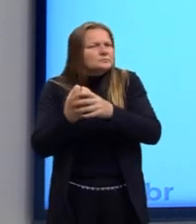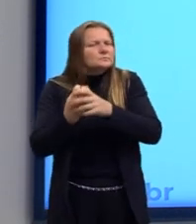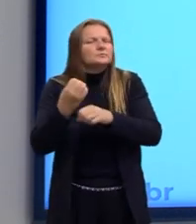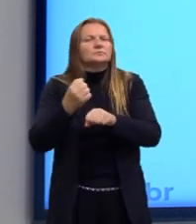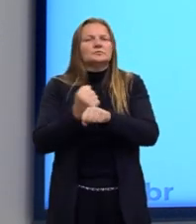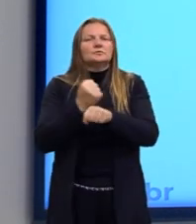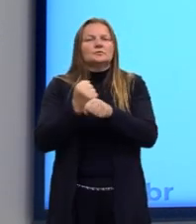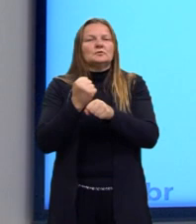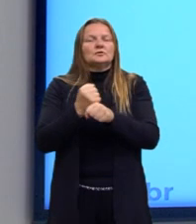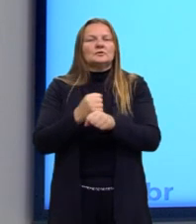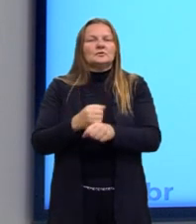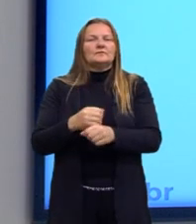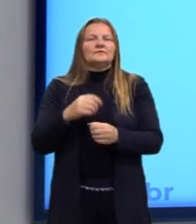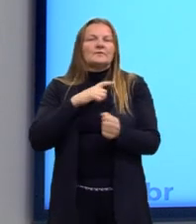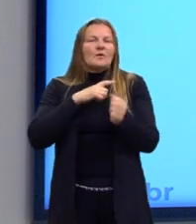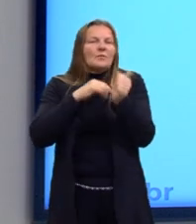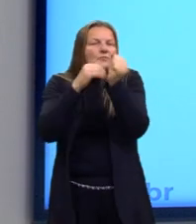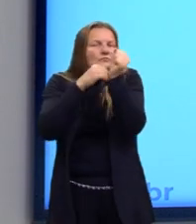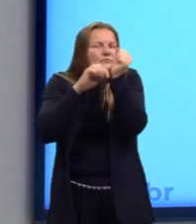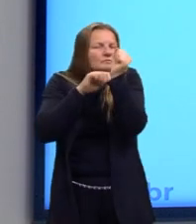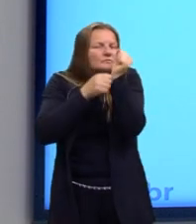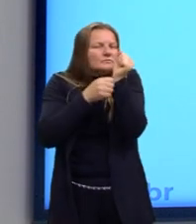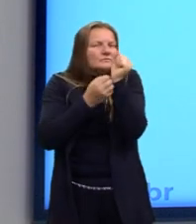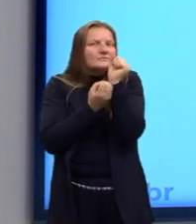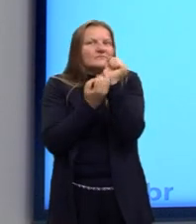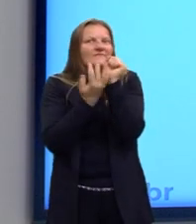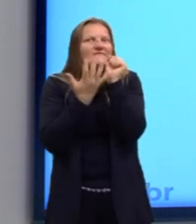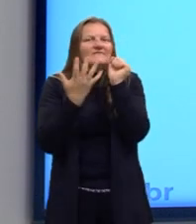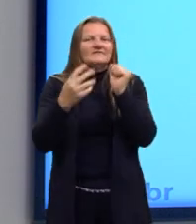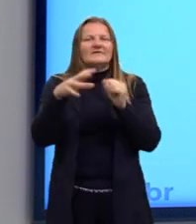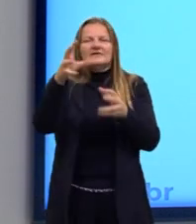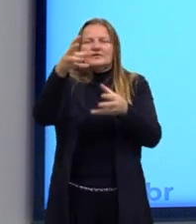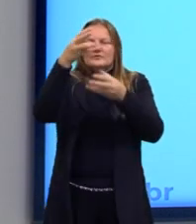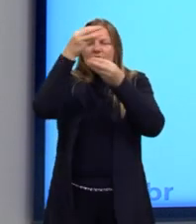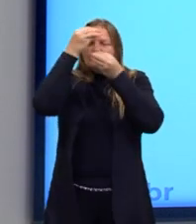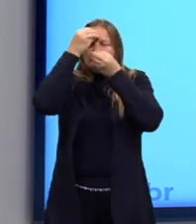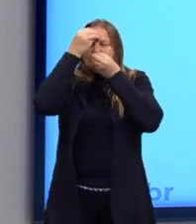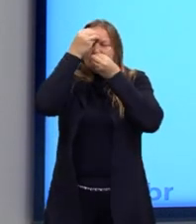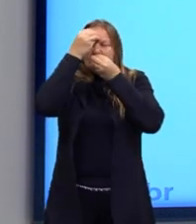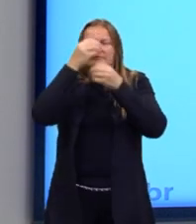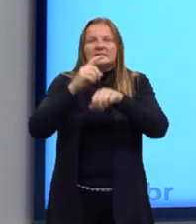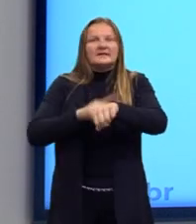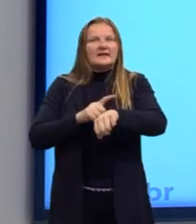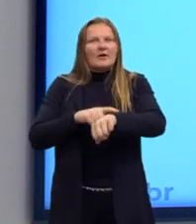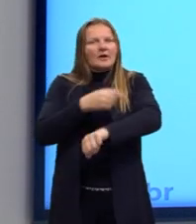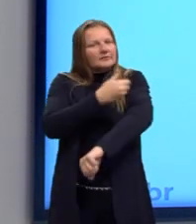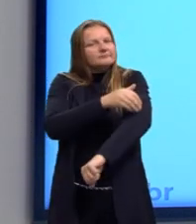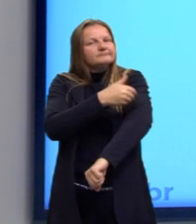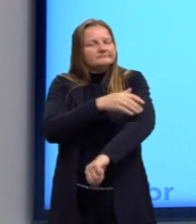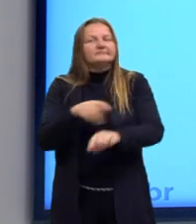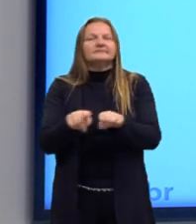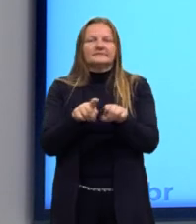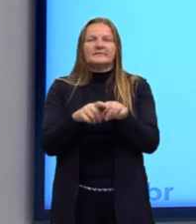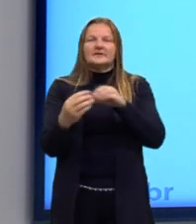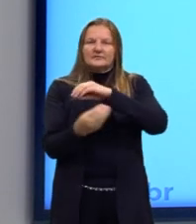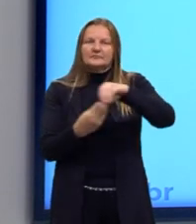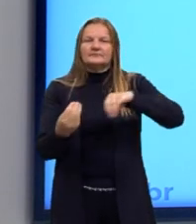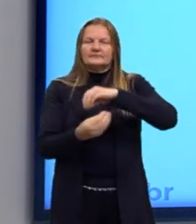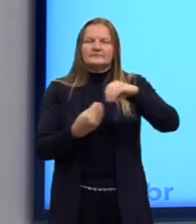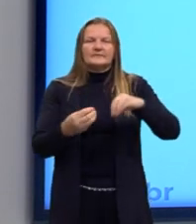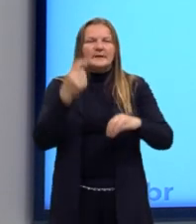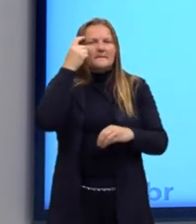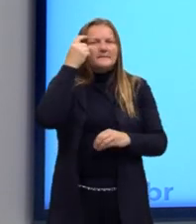tem alguma carta na manga. Então, a criação é por intuição. Mas não que isso não signifique que já tenha algo